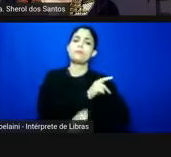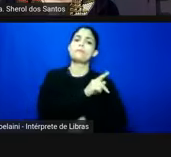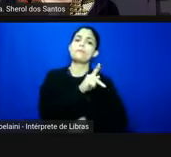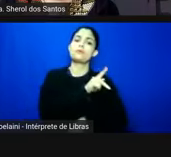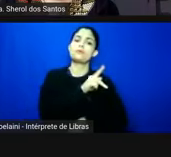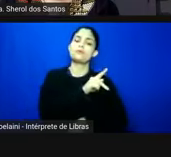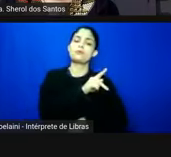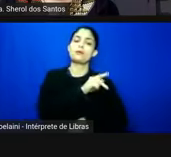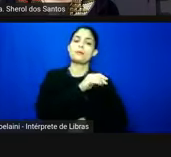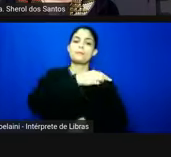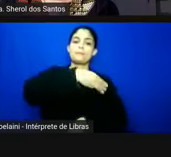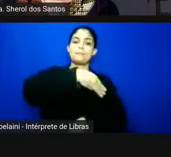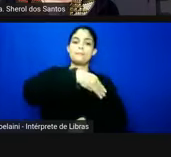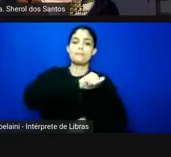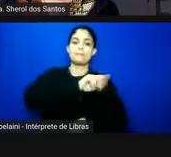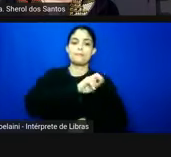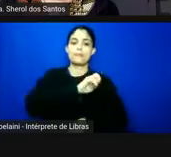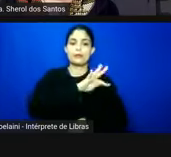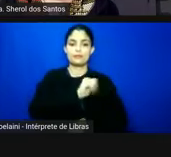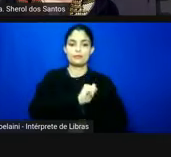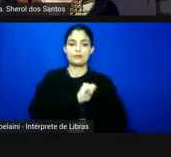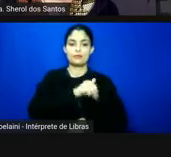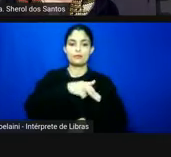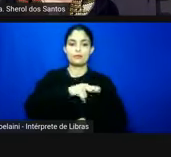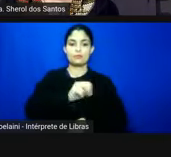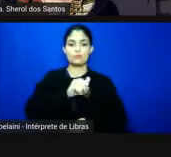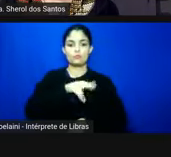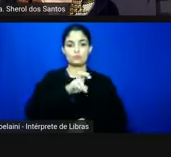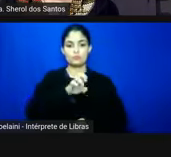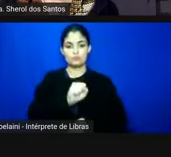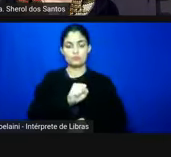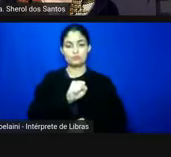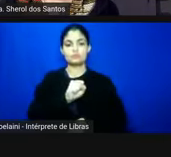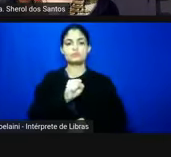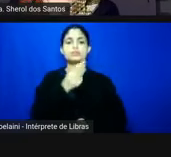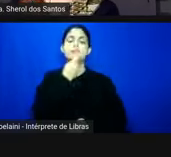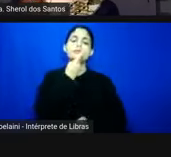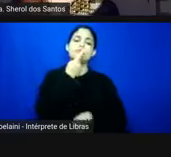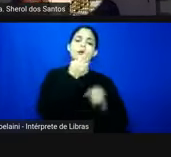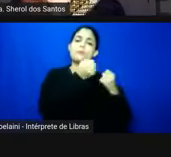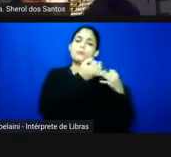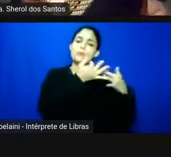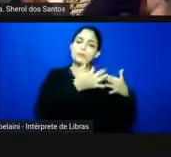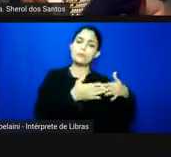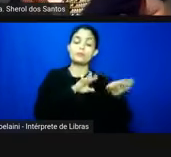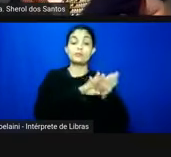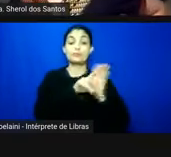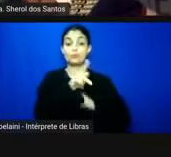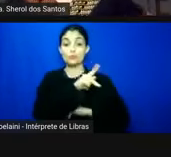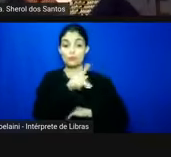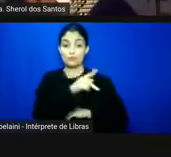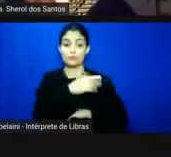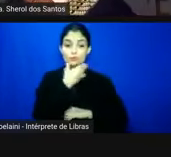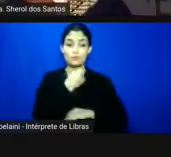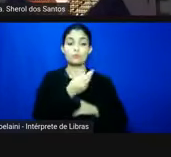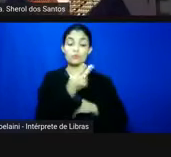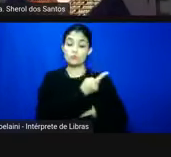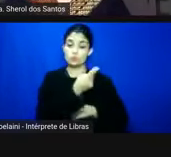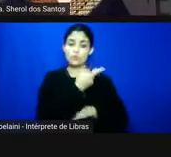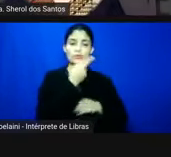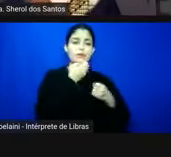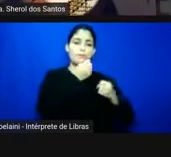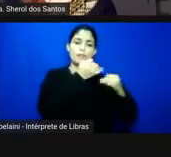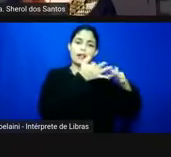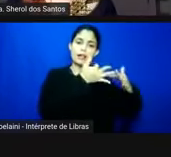Nunes e do professor Luiz Augusto Farinatti, comentando sobre o livro, suas impressões, observações e tal. E,